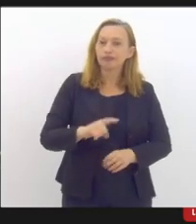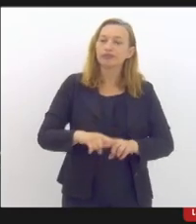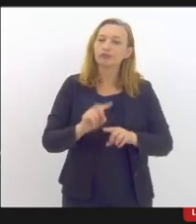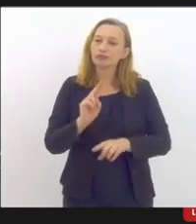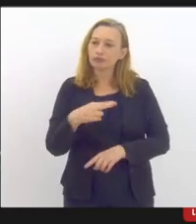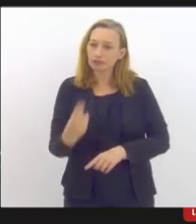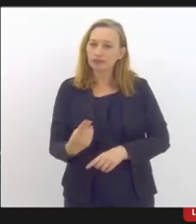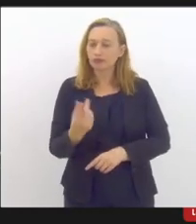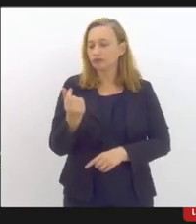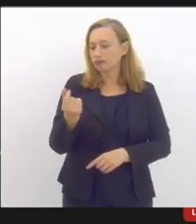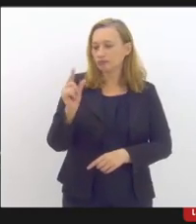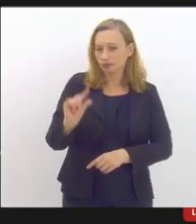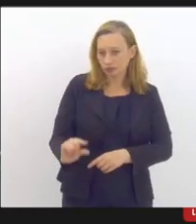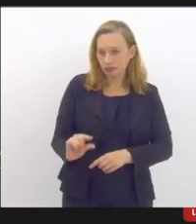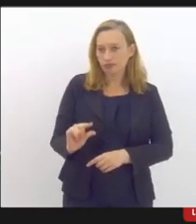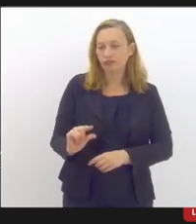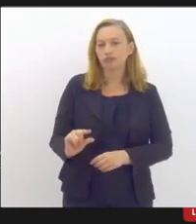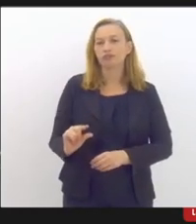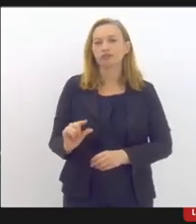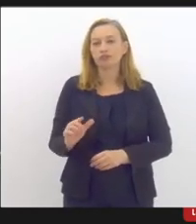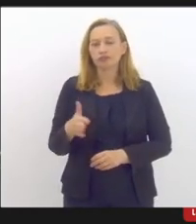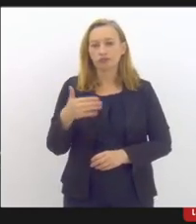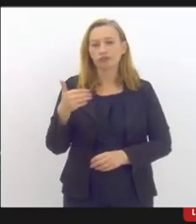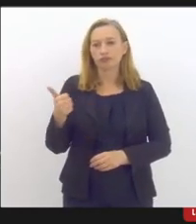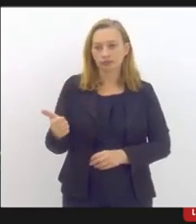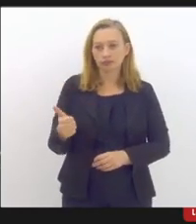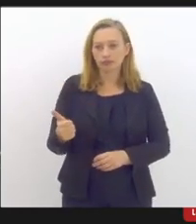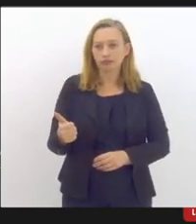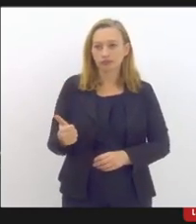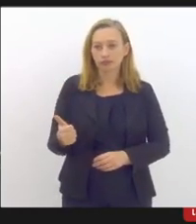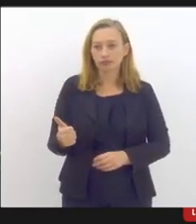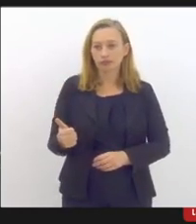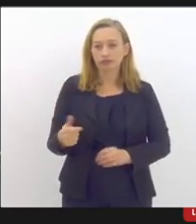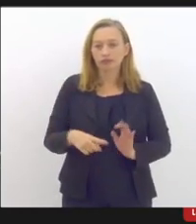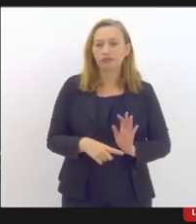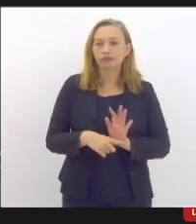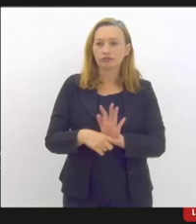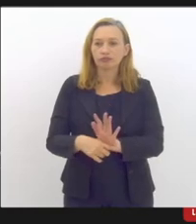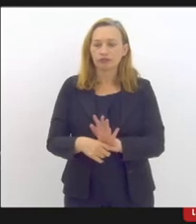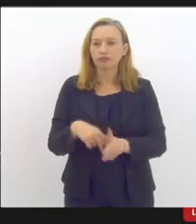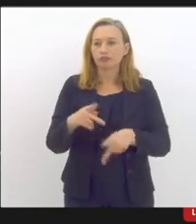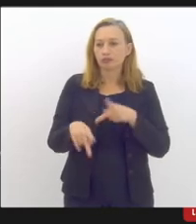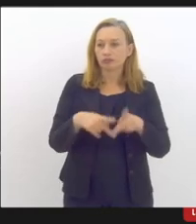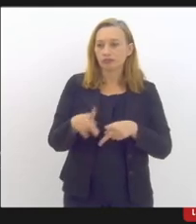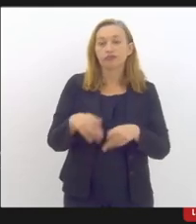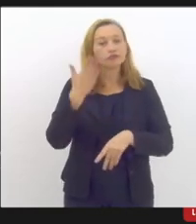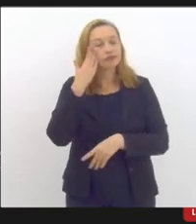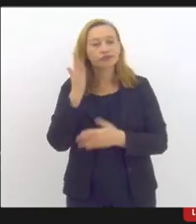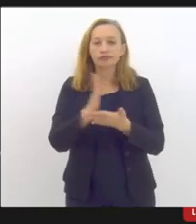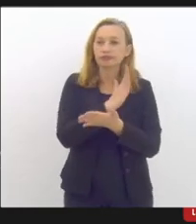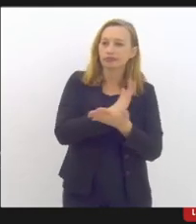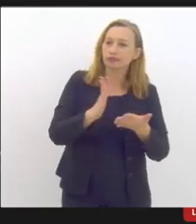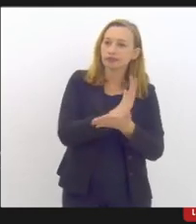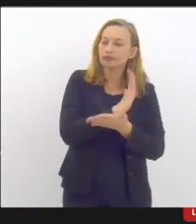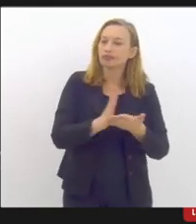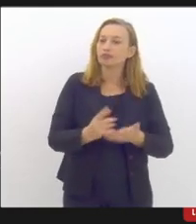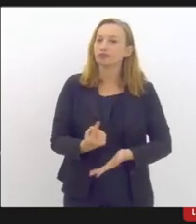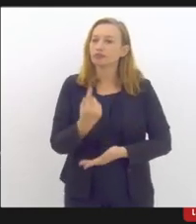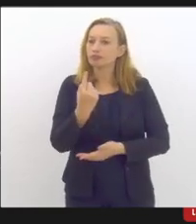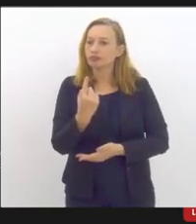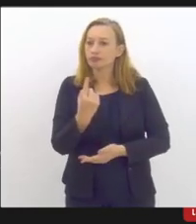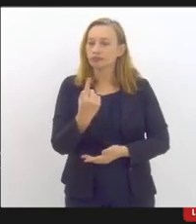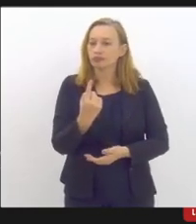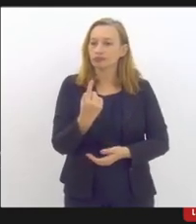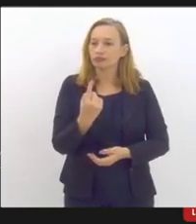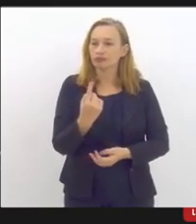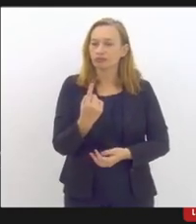valor mais abaixo do mercado né eles declaram que é um atendimento popular embora a gente tenda que às vezes uma sessão a